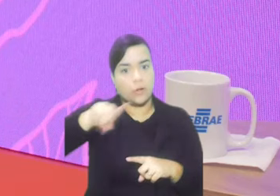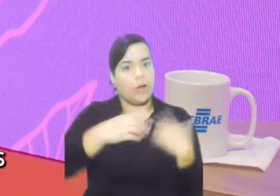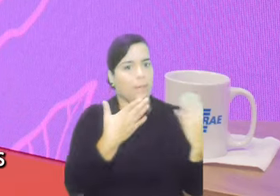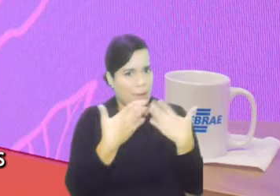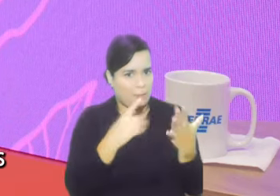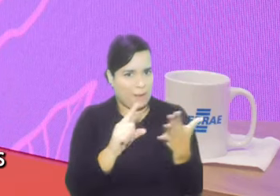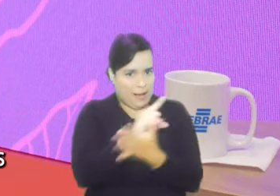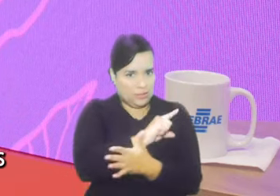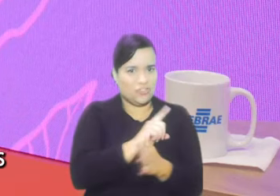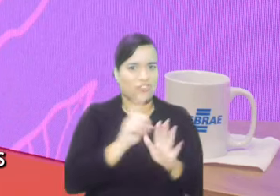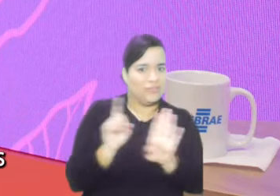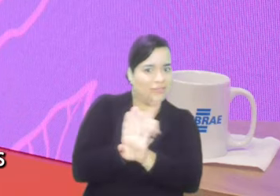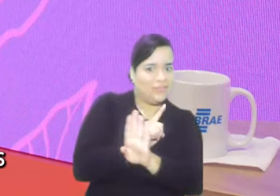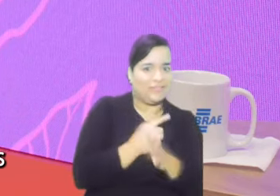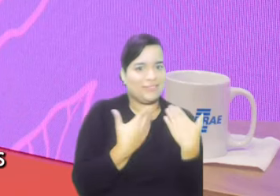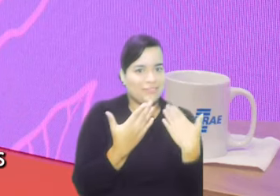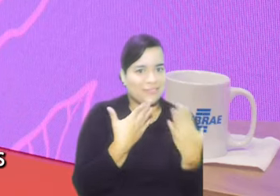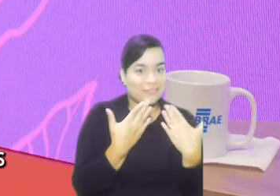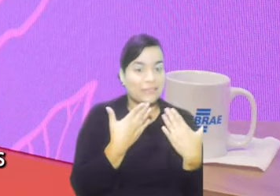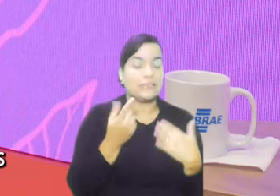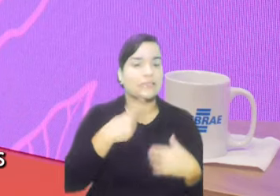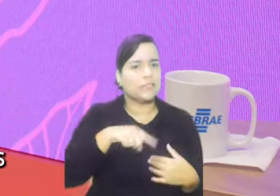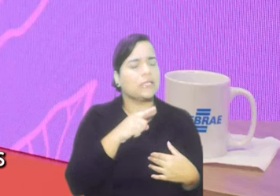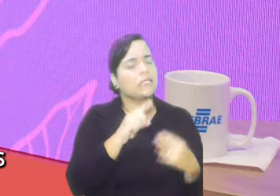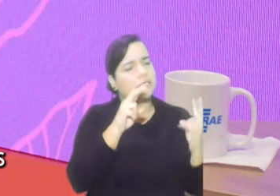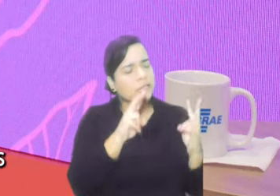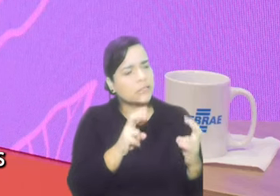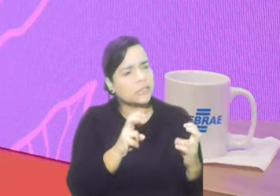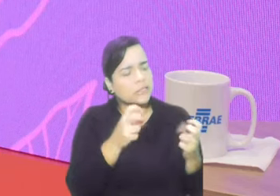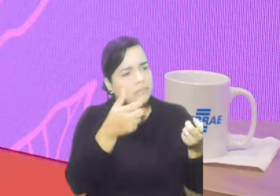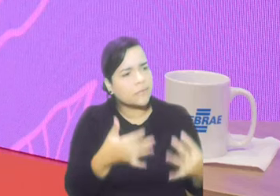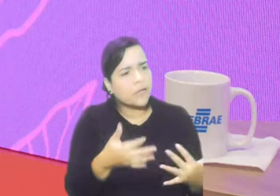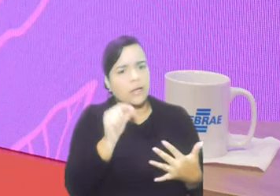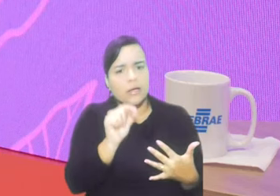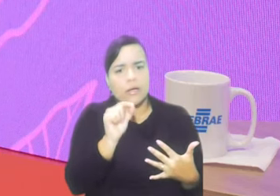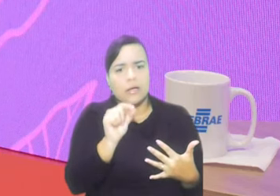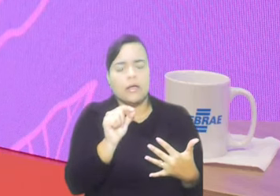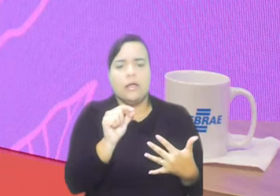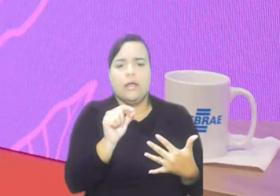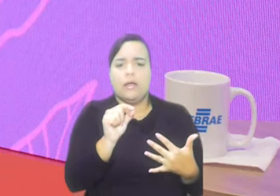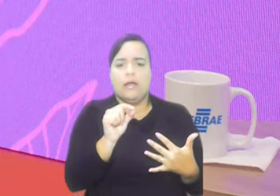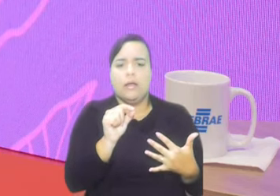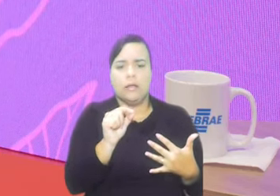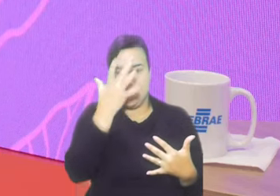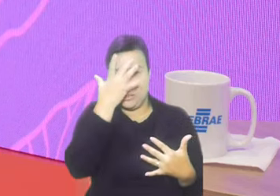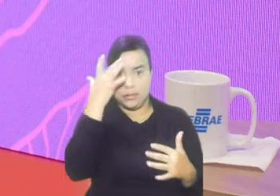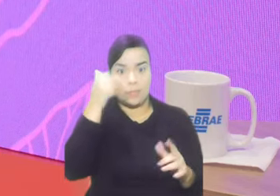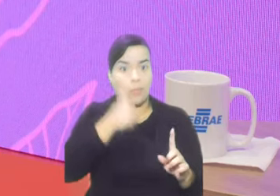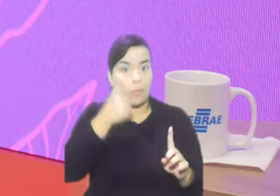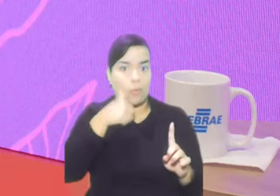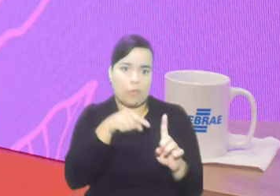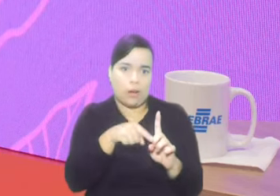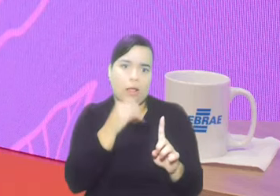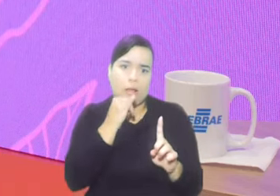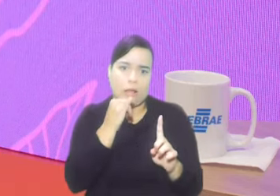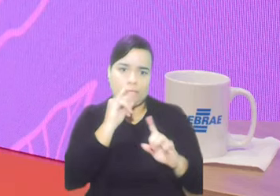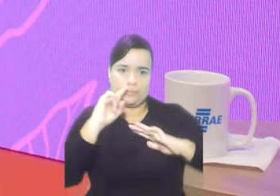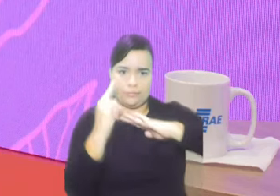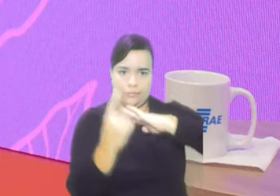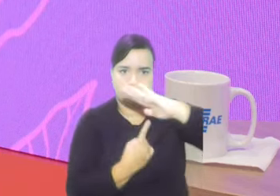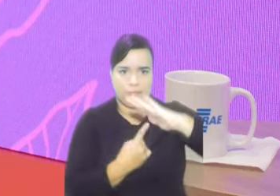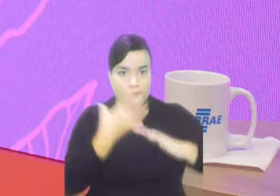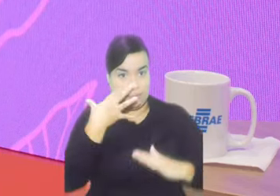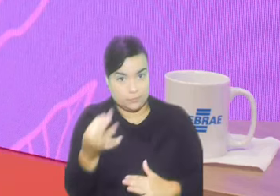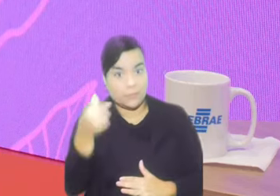né, porque nós estávamos conversando aí nos bastidores, e para que a refugiada, né,